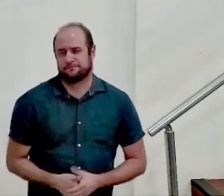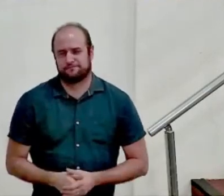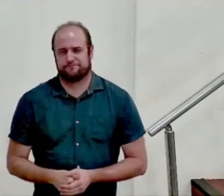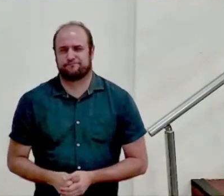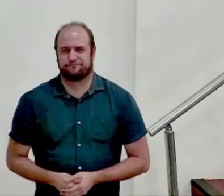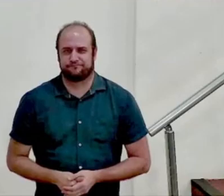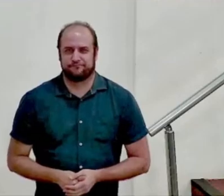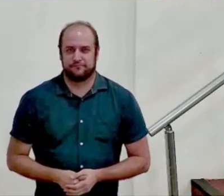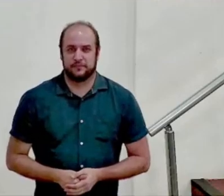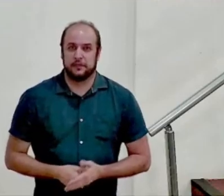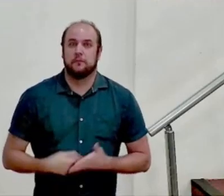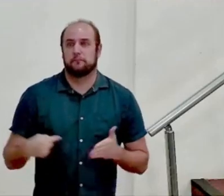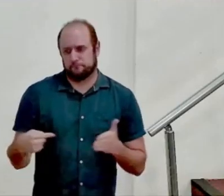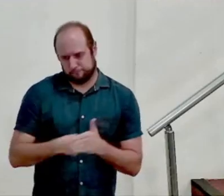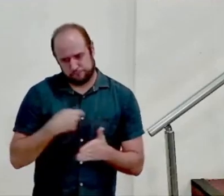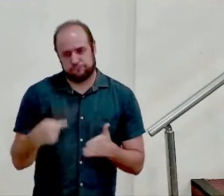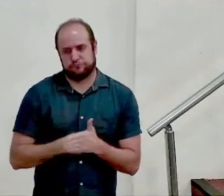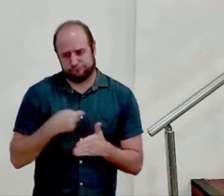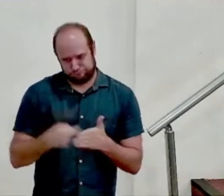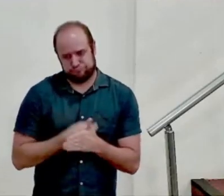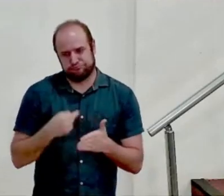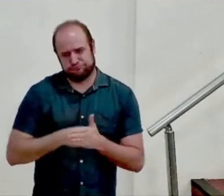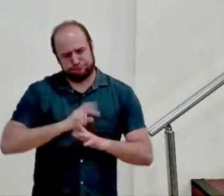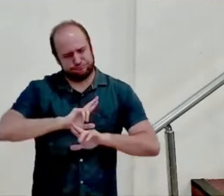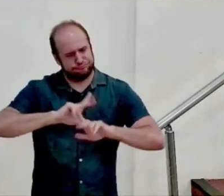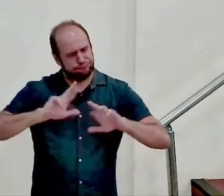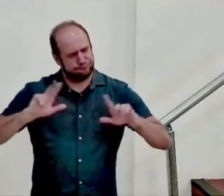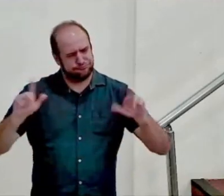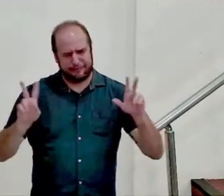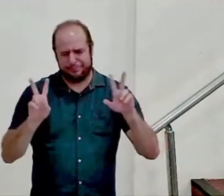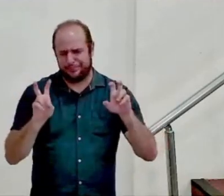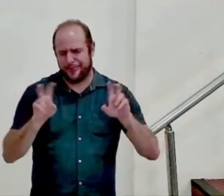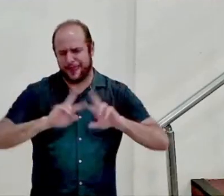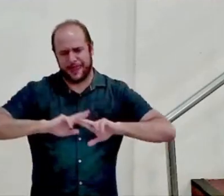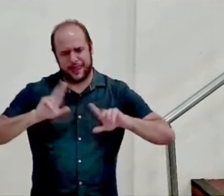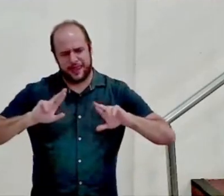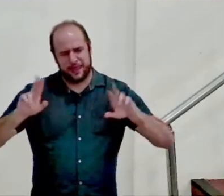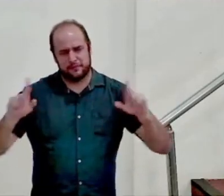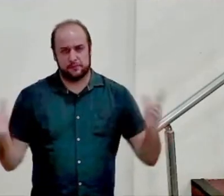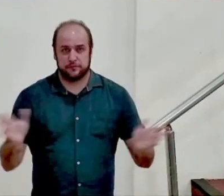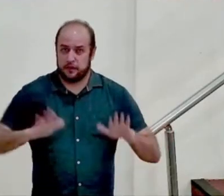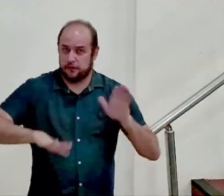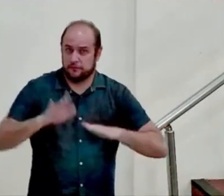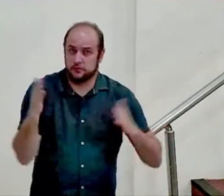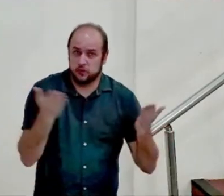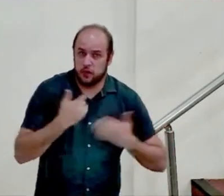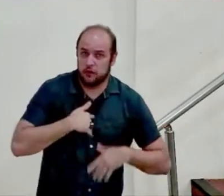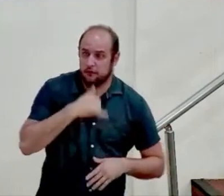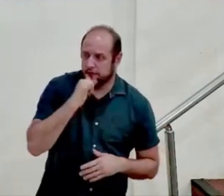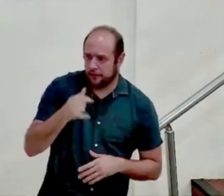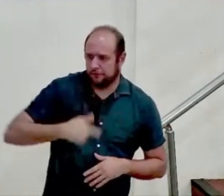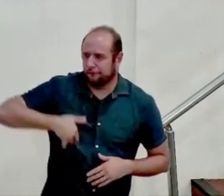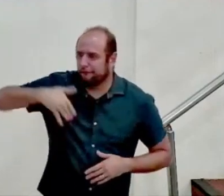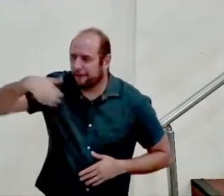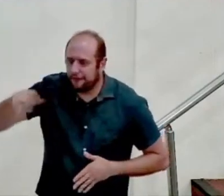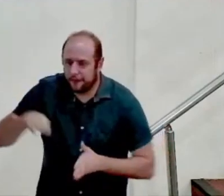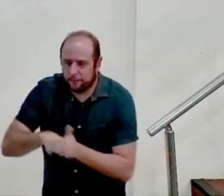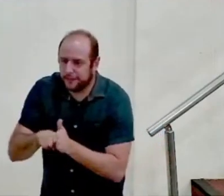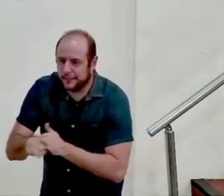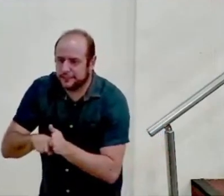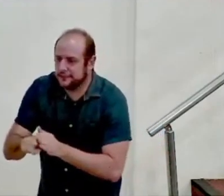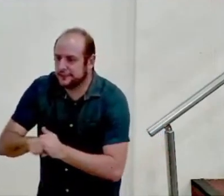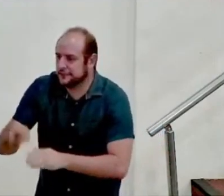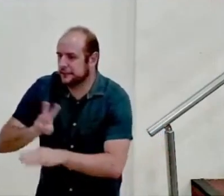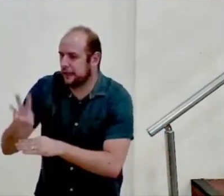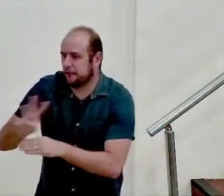E eles vão fazer inúmeras perguntas de assuntos diversos. Talvez hoje você fale assim, menino, vai no Google ou vai no chat